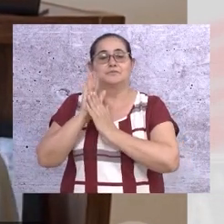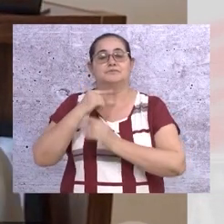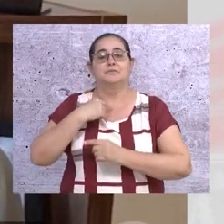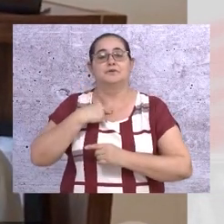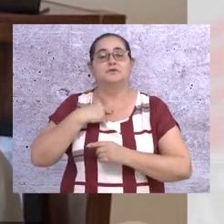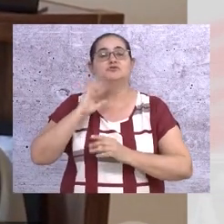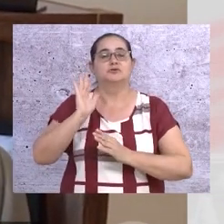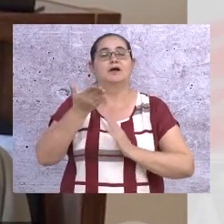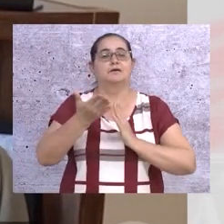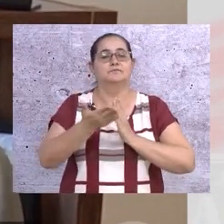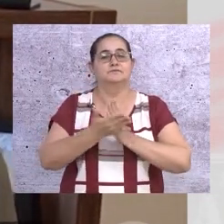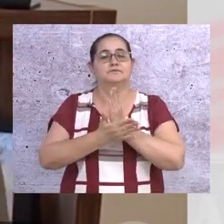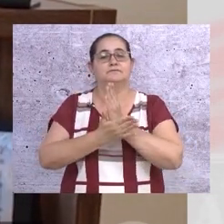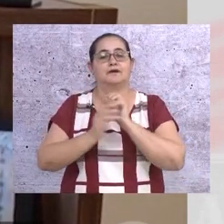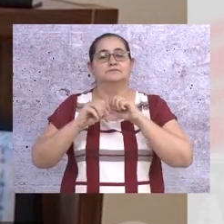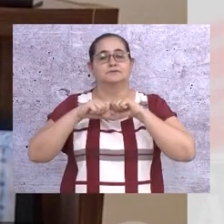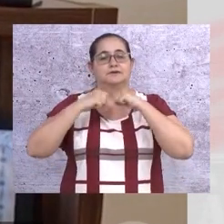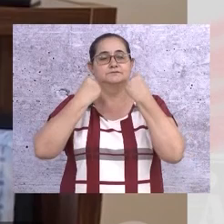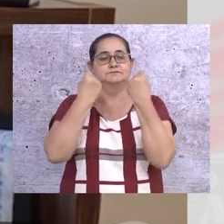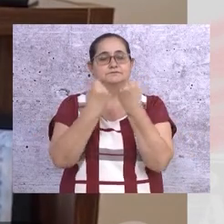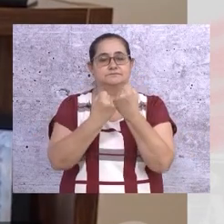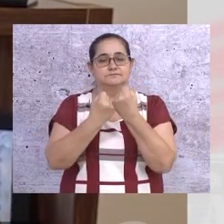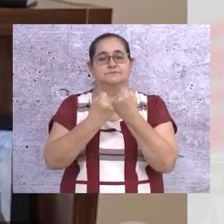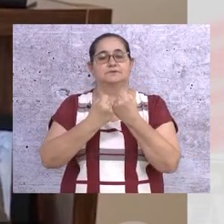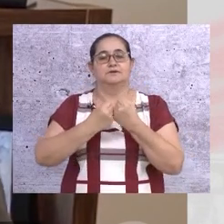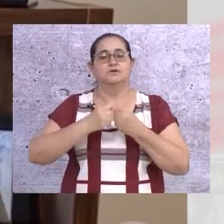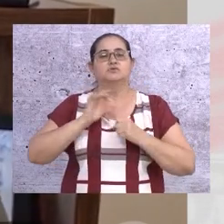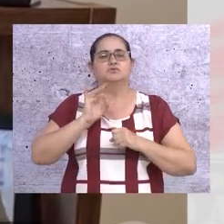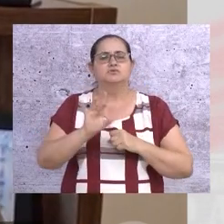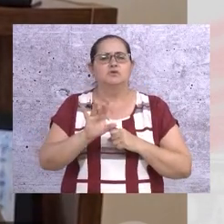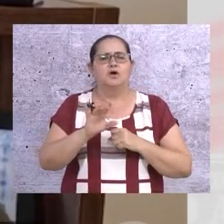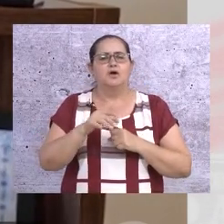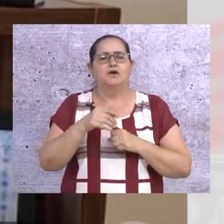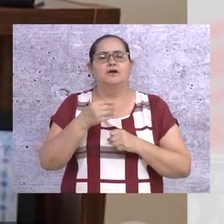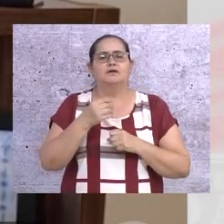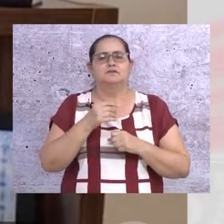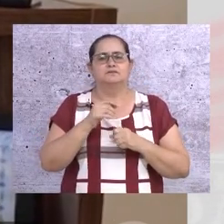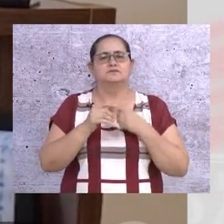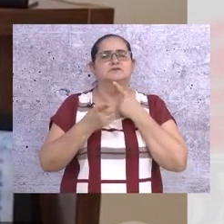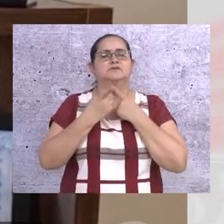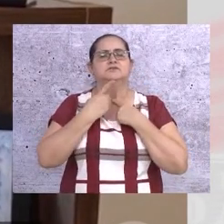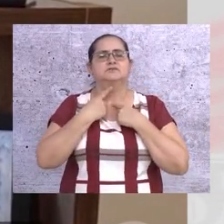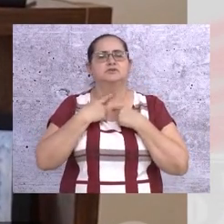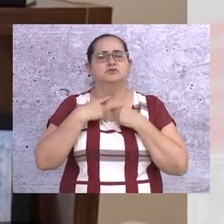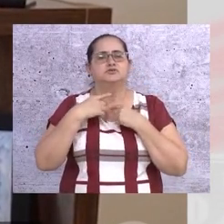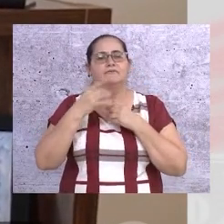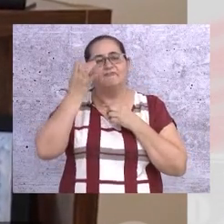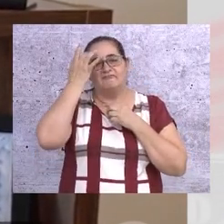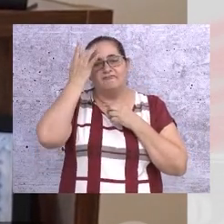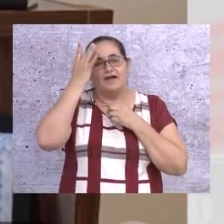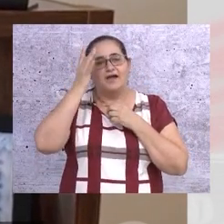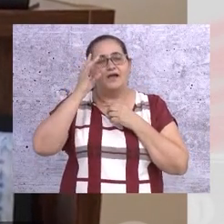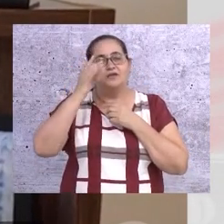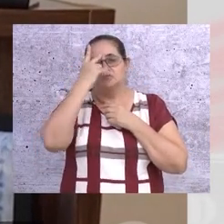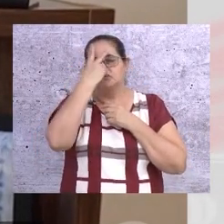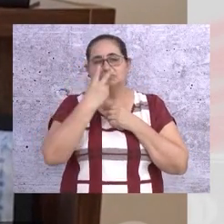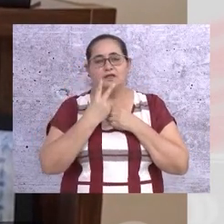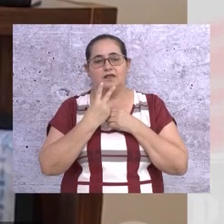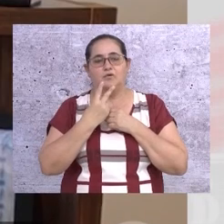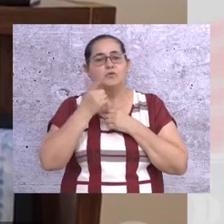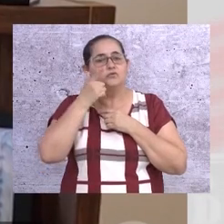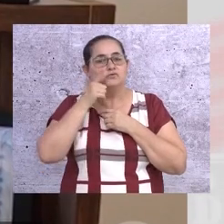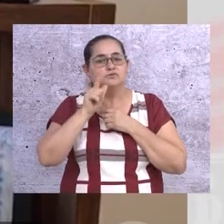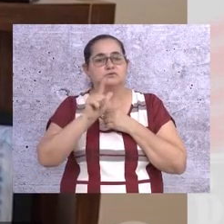aprovado pela Assembleia, ele não tem apenas a intenção de facilitar para o deficiente visual, para que ele